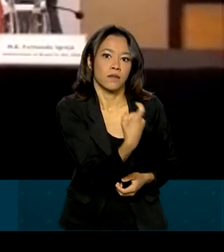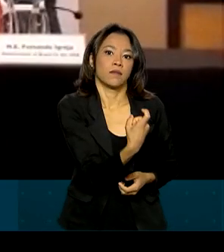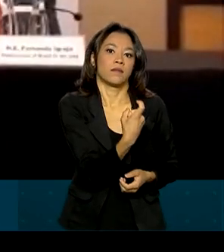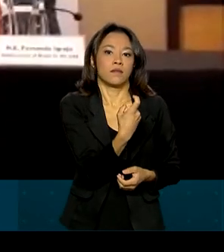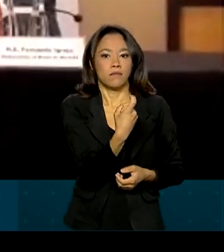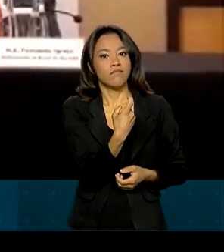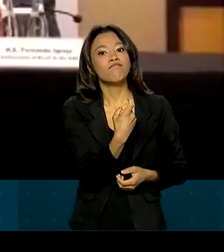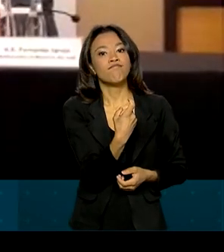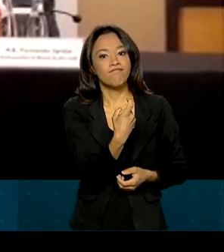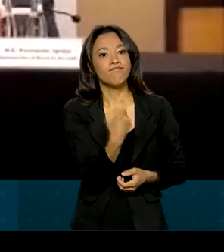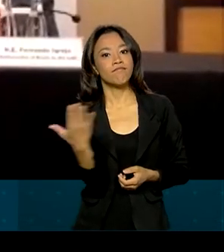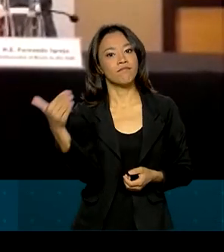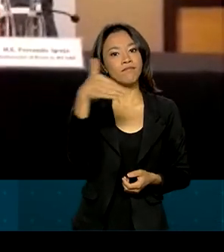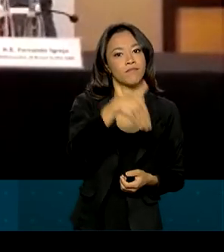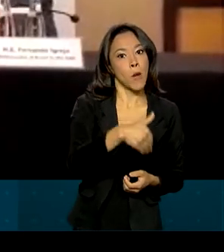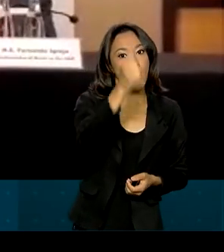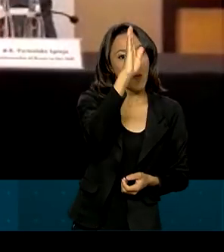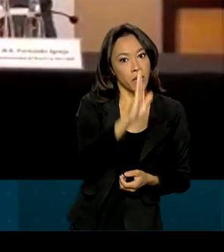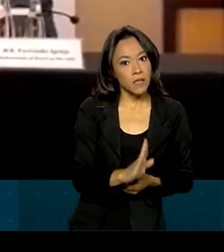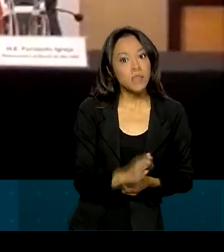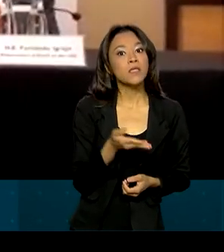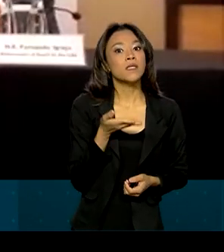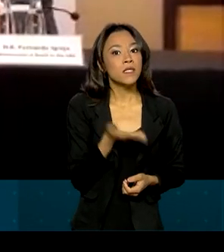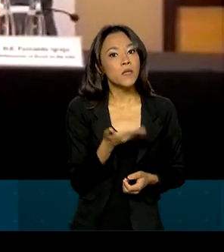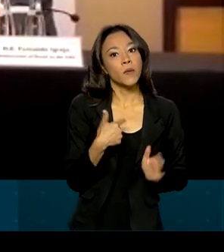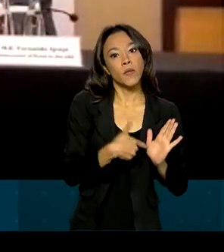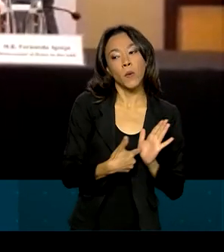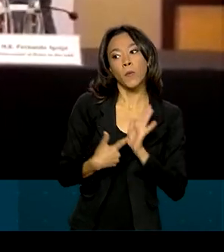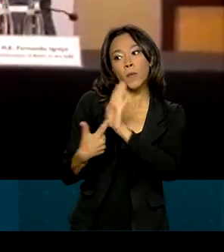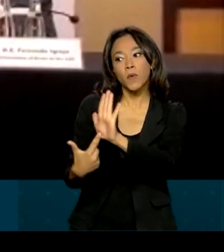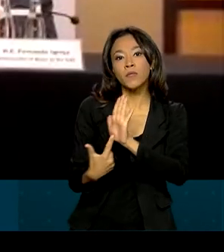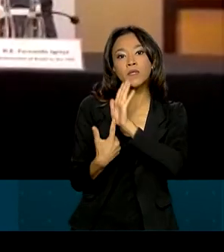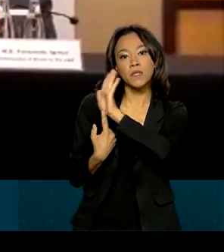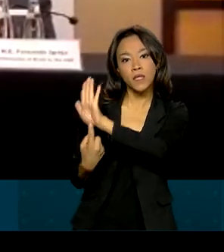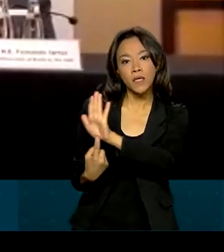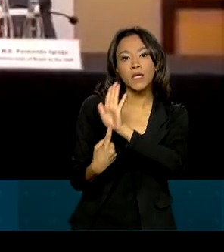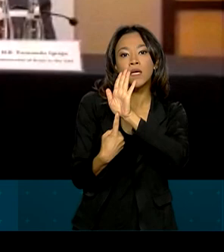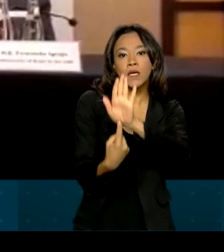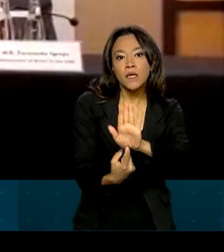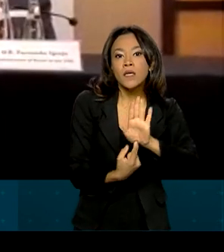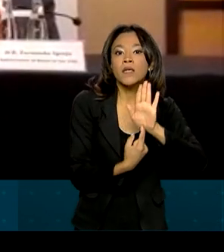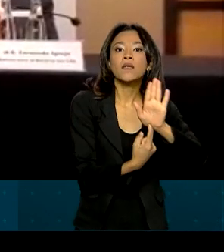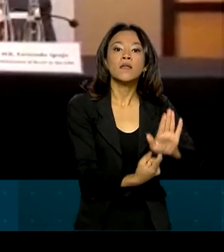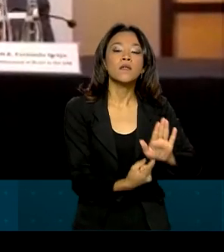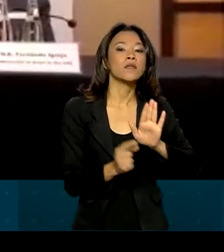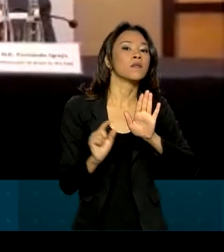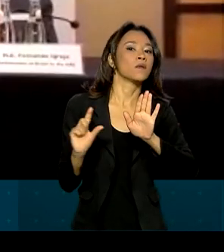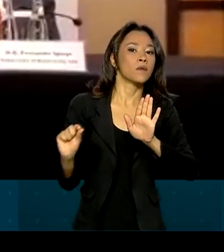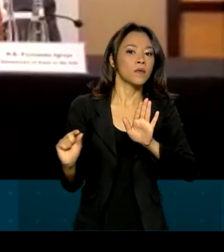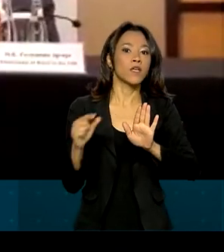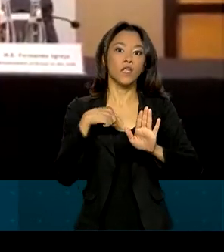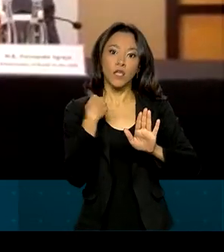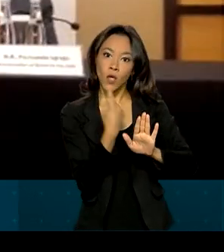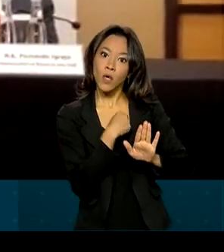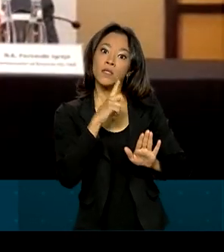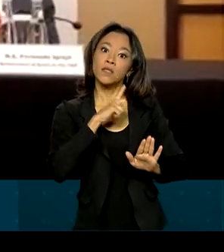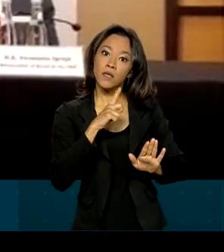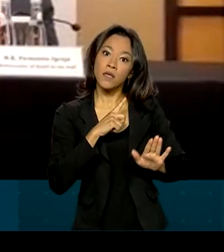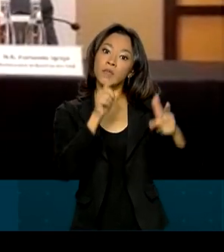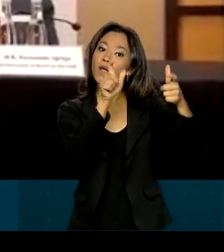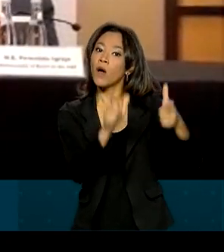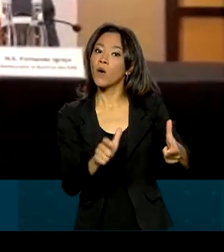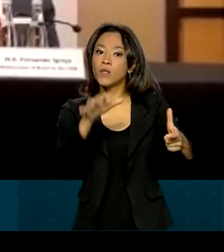oportunidades no Brasil e fiz questão de destacar o espaço que nós temos na Amazônia